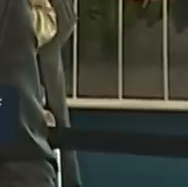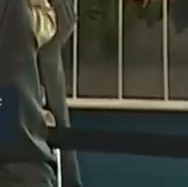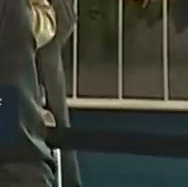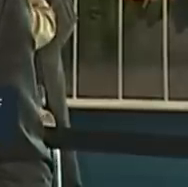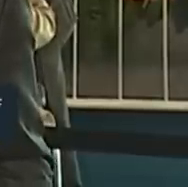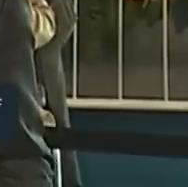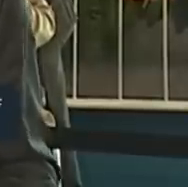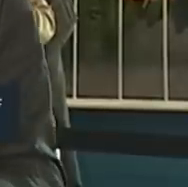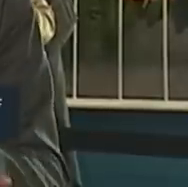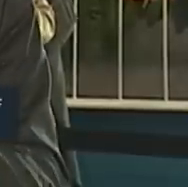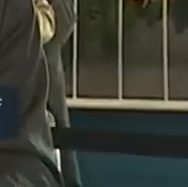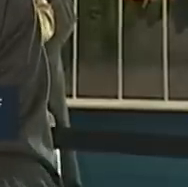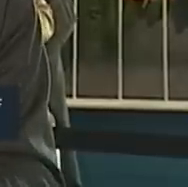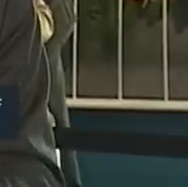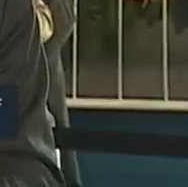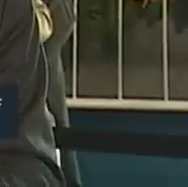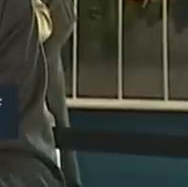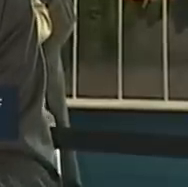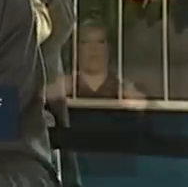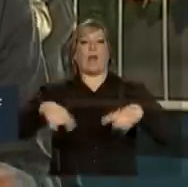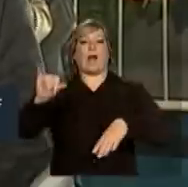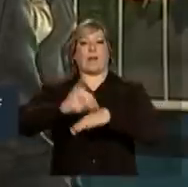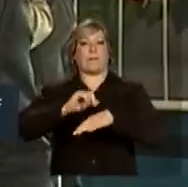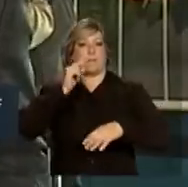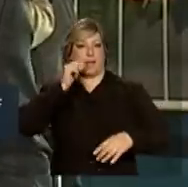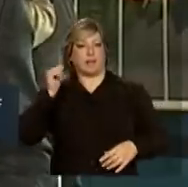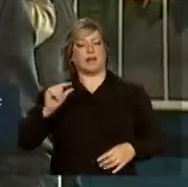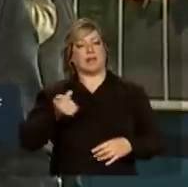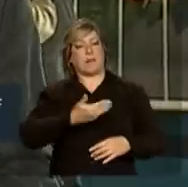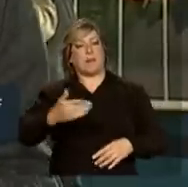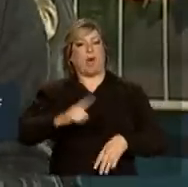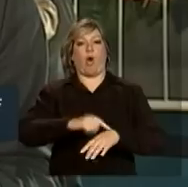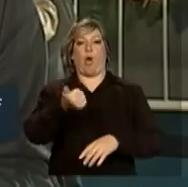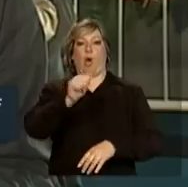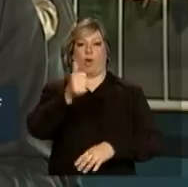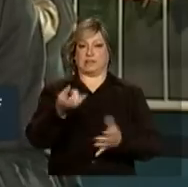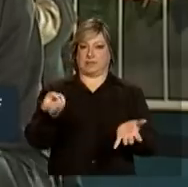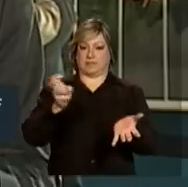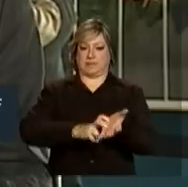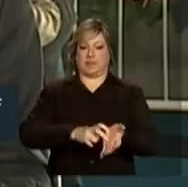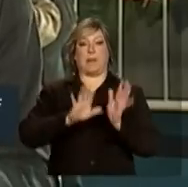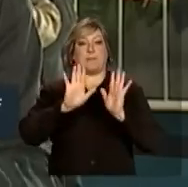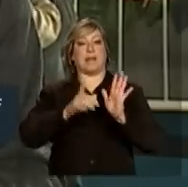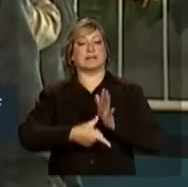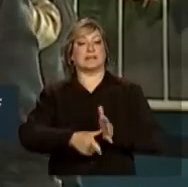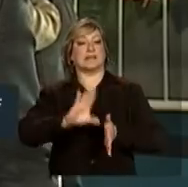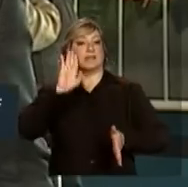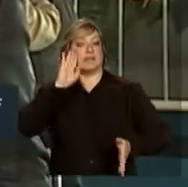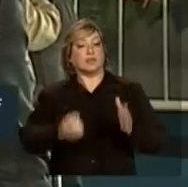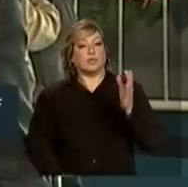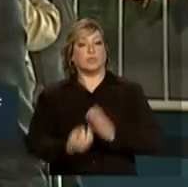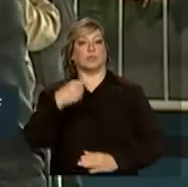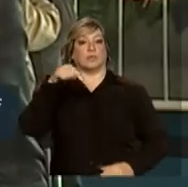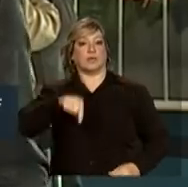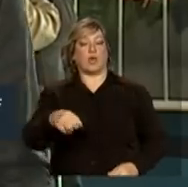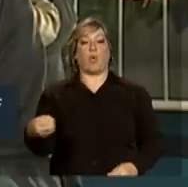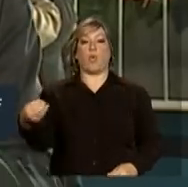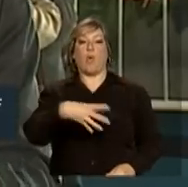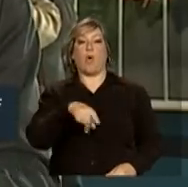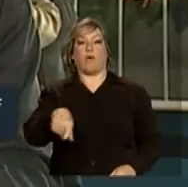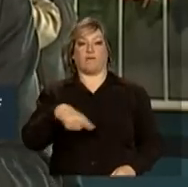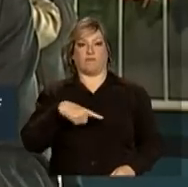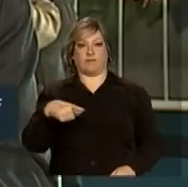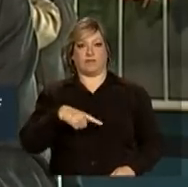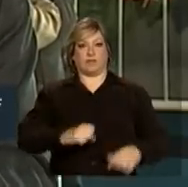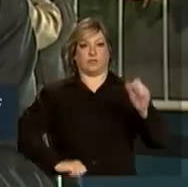quilômetros de Maceió, daqui a pouco, por volta das 11 horas da manhã. Mas antes de inaugurar a nova unidade do Polo Petroquímico, a